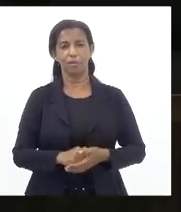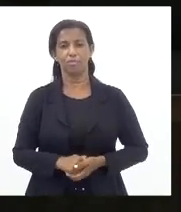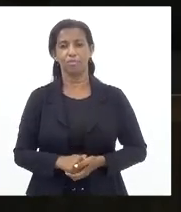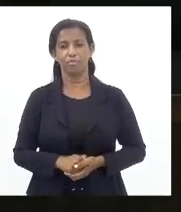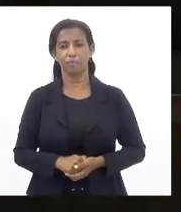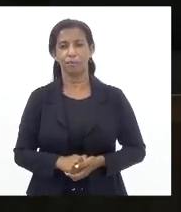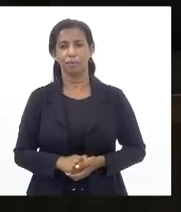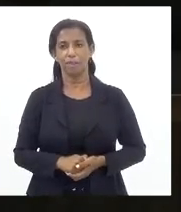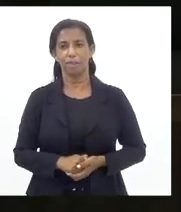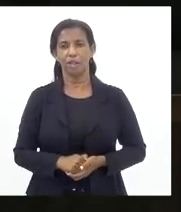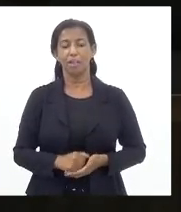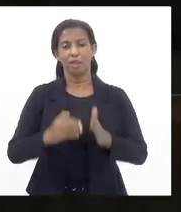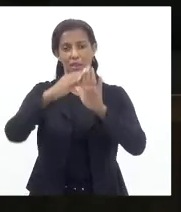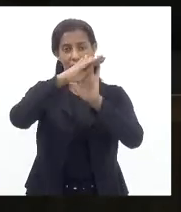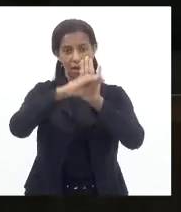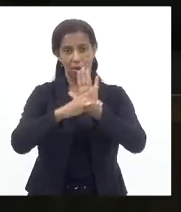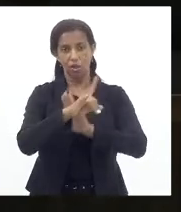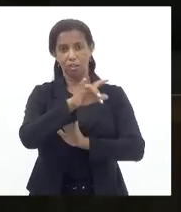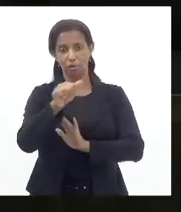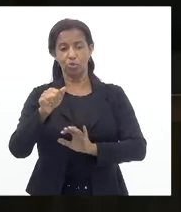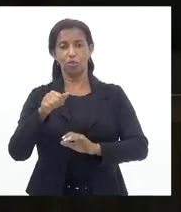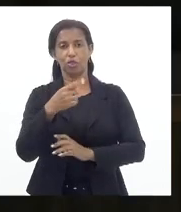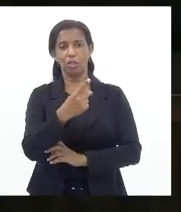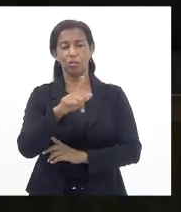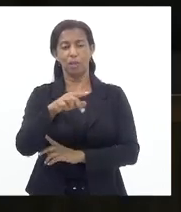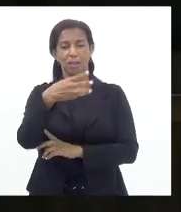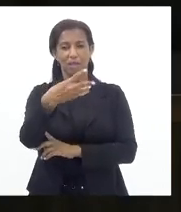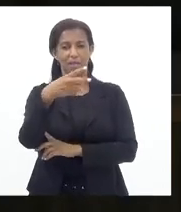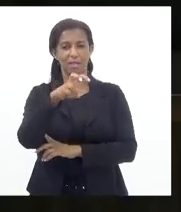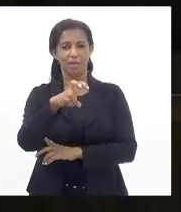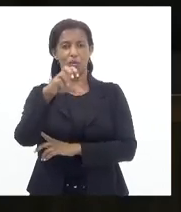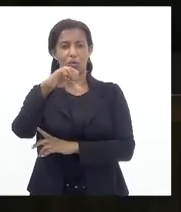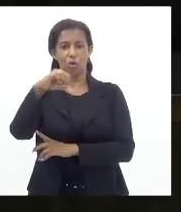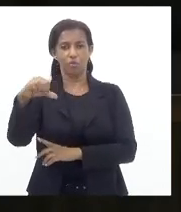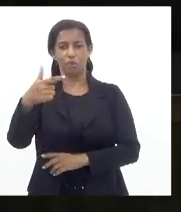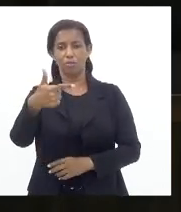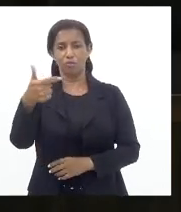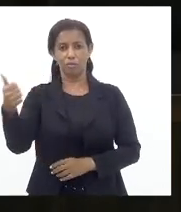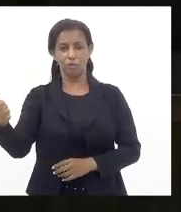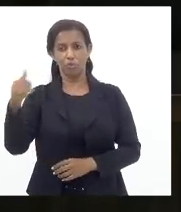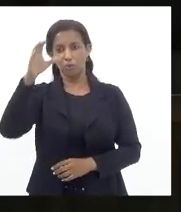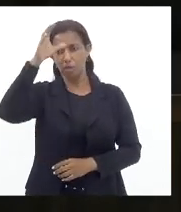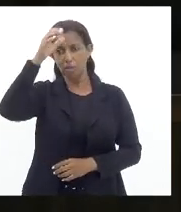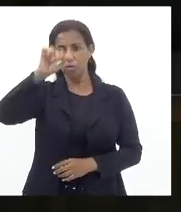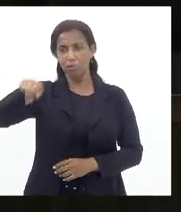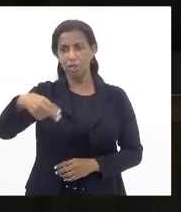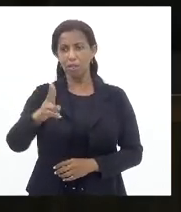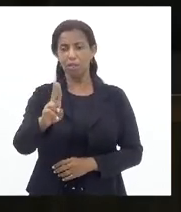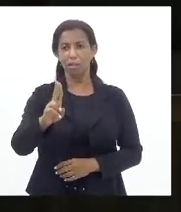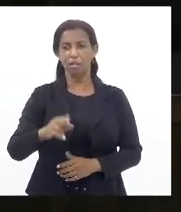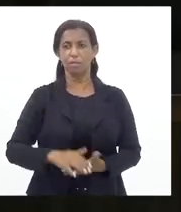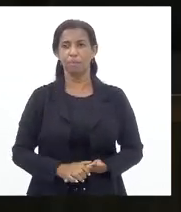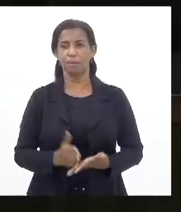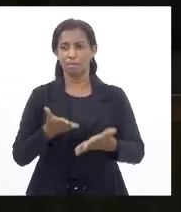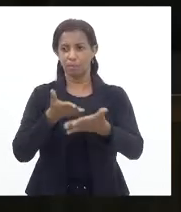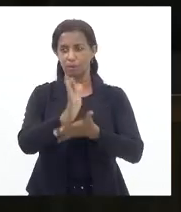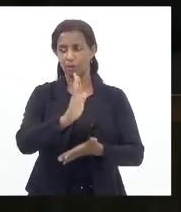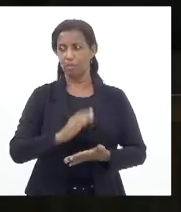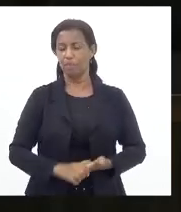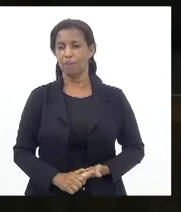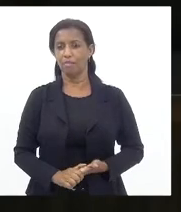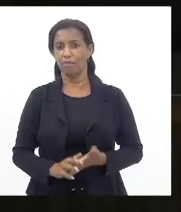de inclusão na hora do dia do projeto 3.5.9.2021 da deputada Tia Chu. Os senhores que aprovam permanecem como estão, aprovado.